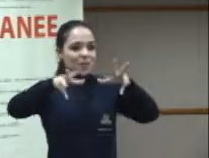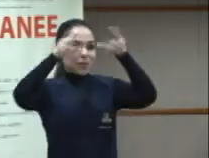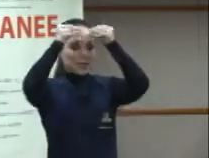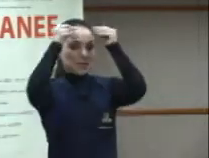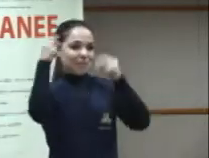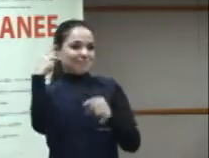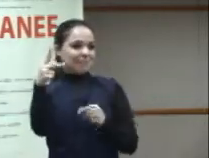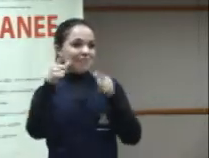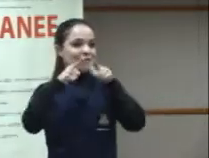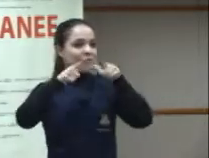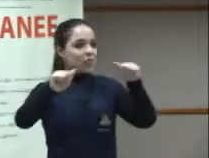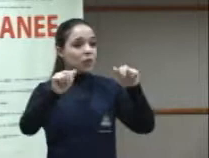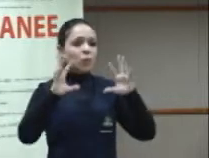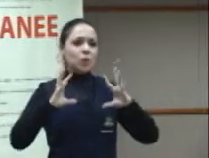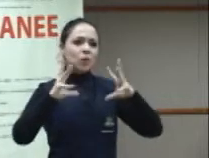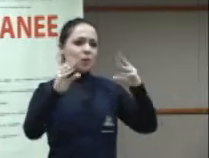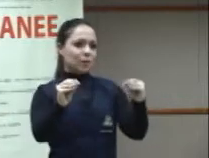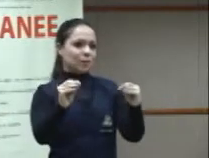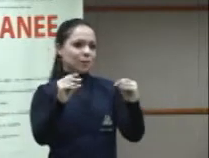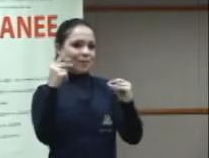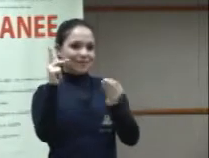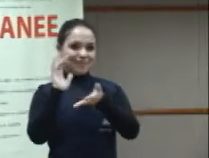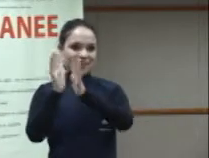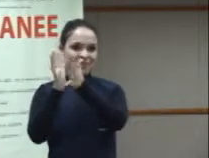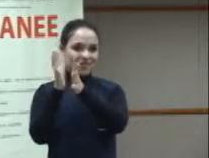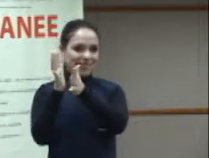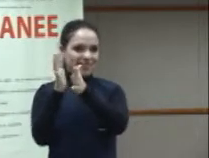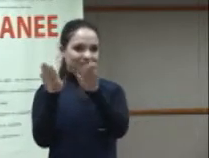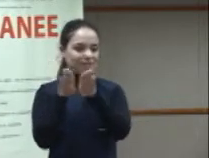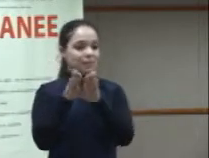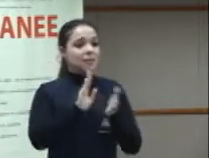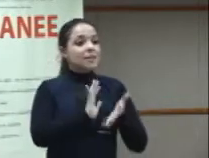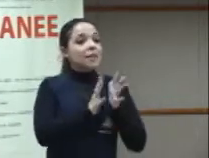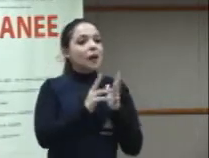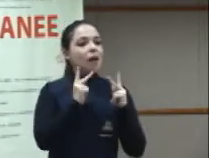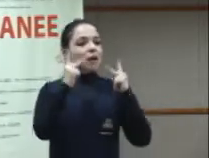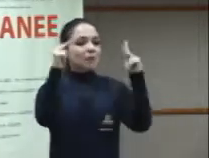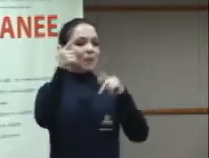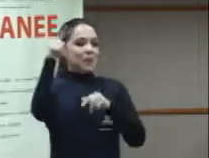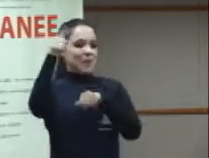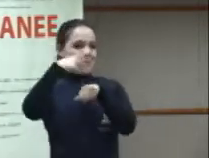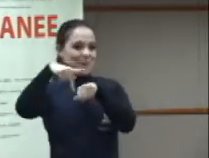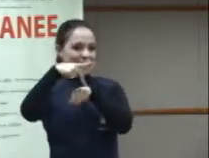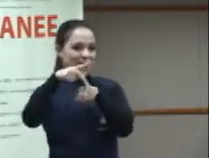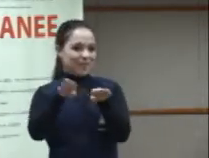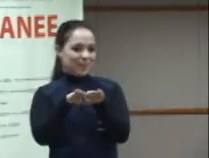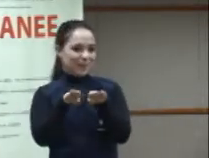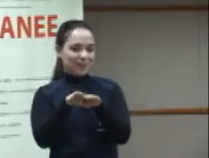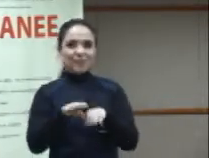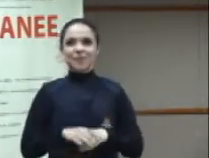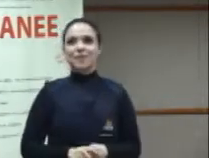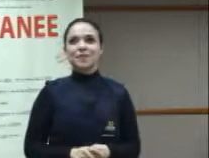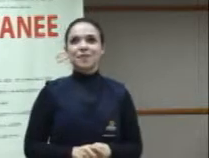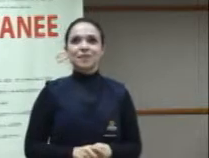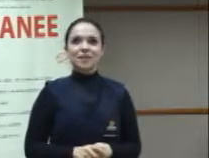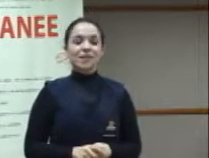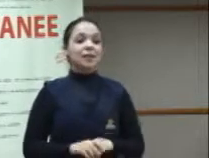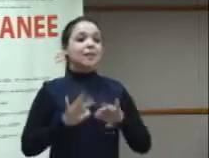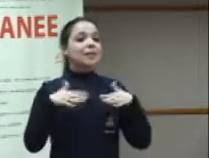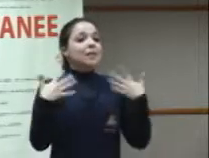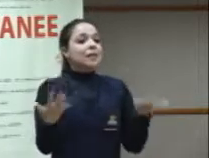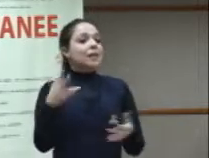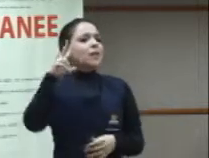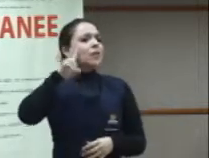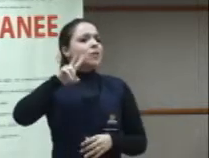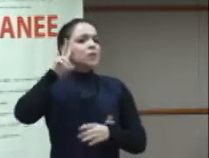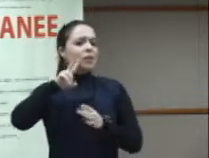o entorno linguístico de qualquer pessoa que se vale de uma língua de sinais. Ok, seguindo adiante. No passado, então,